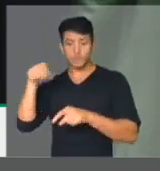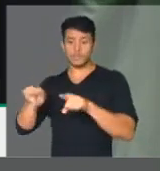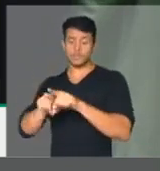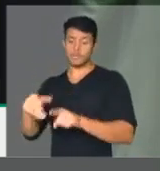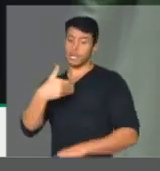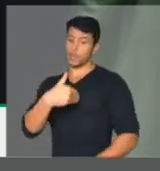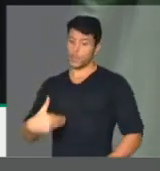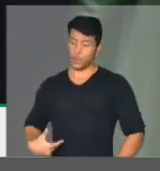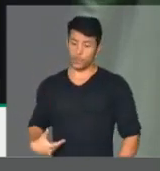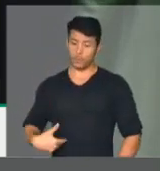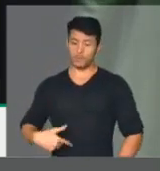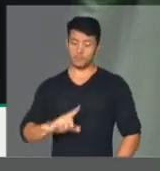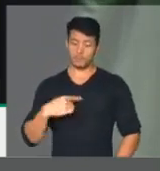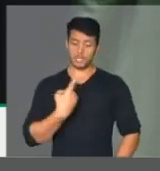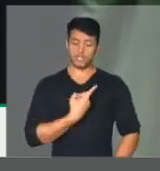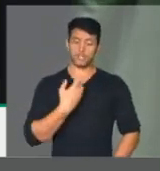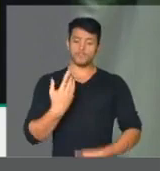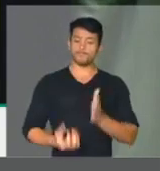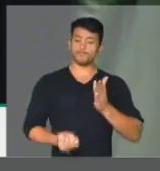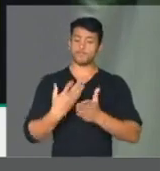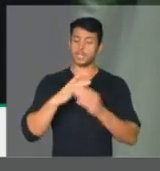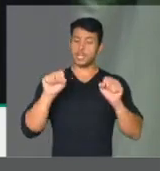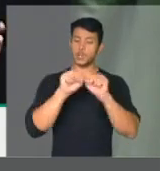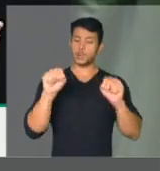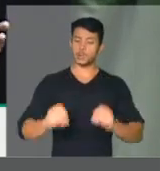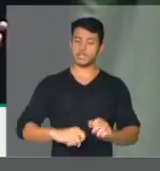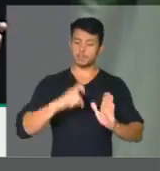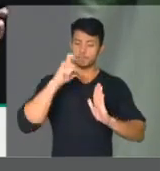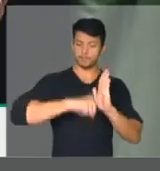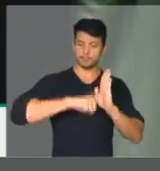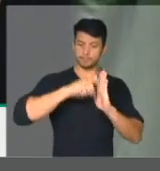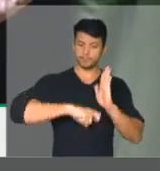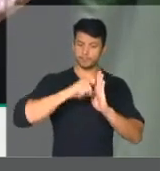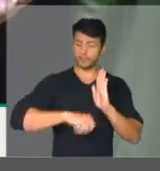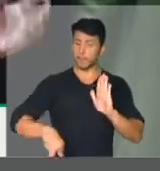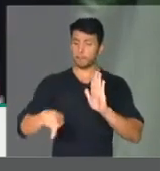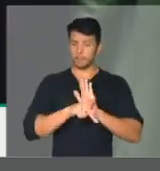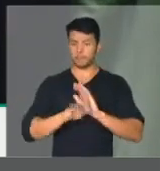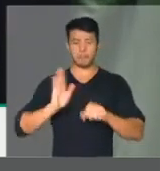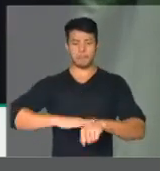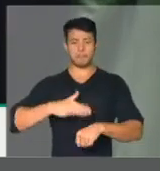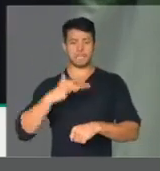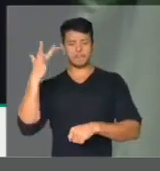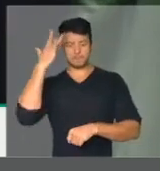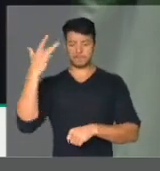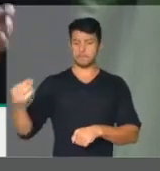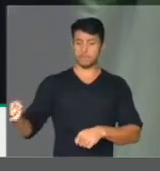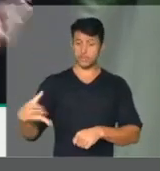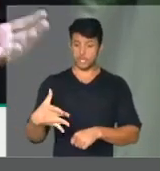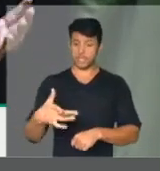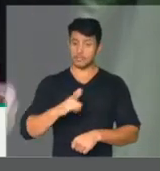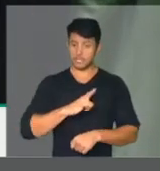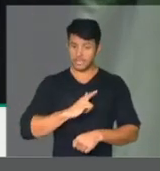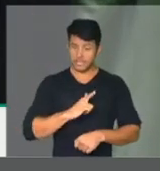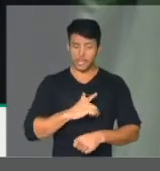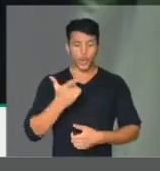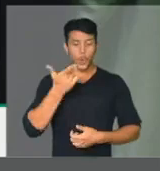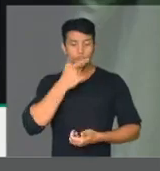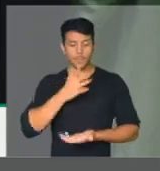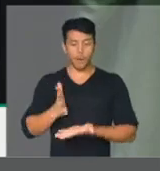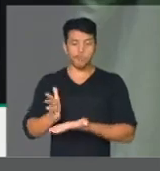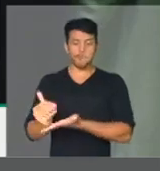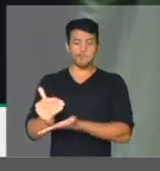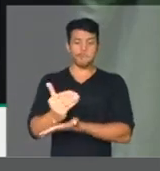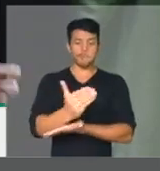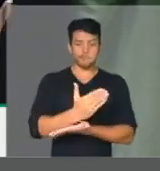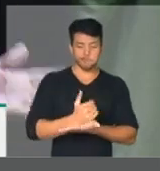sistema tributário moderno, funcional e que provenha um tratamento para as empresas e arrecadação para